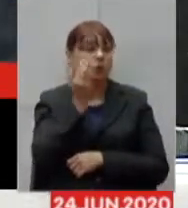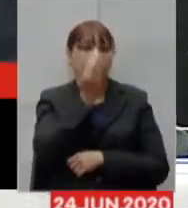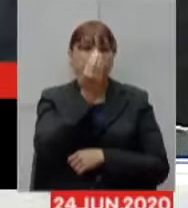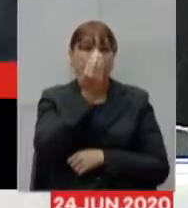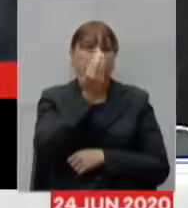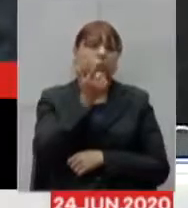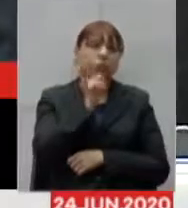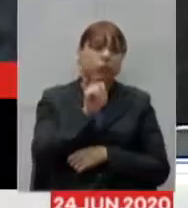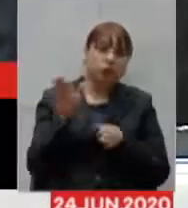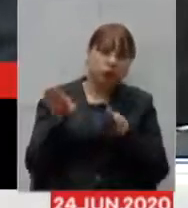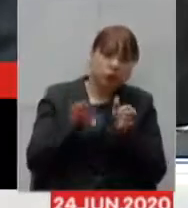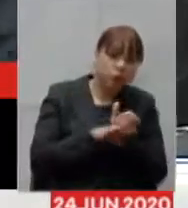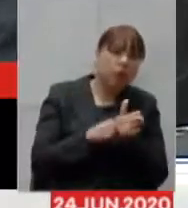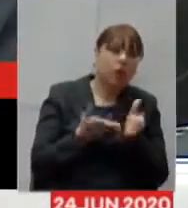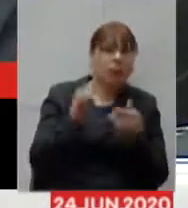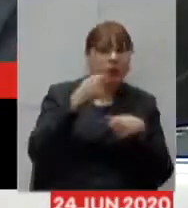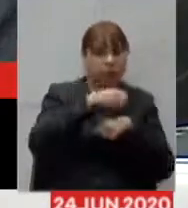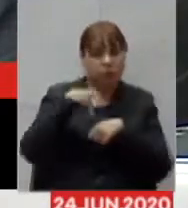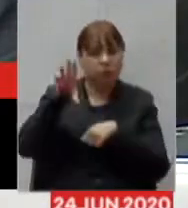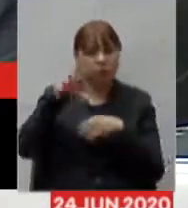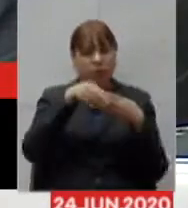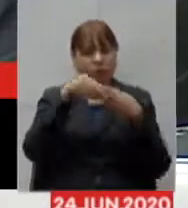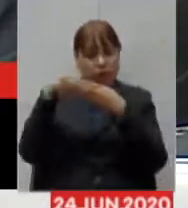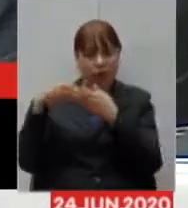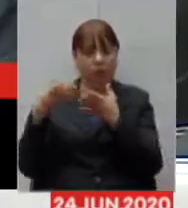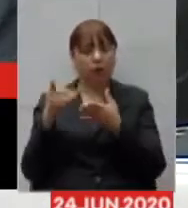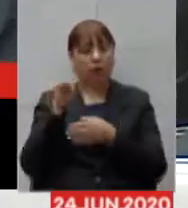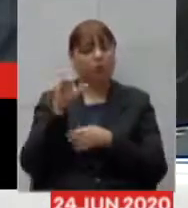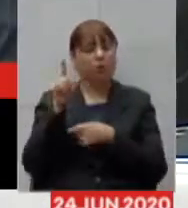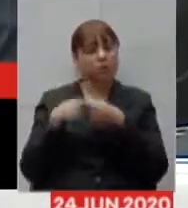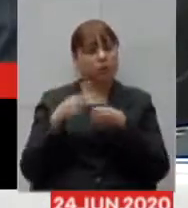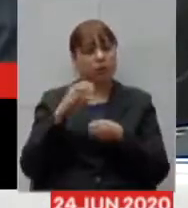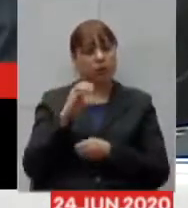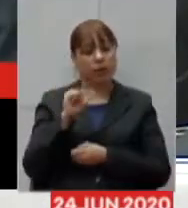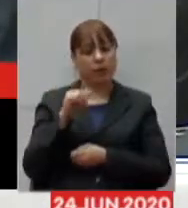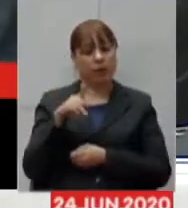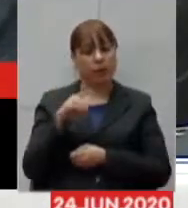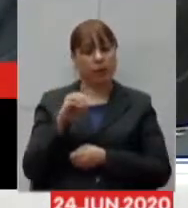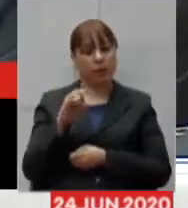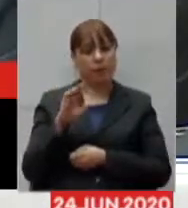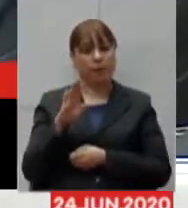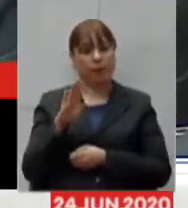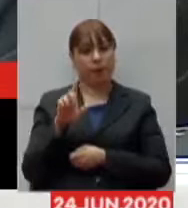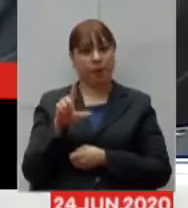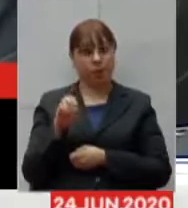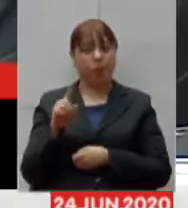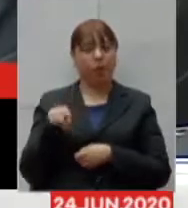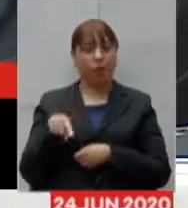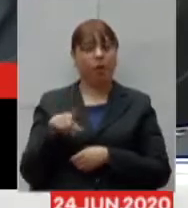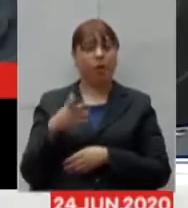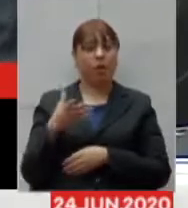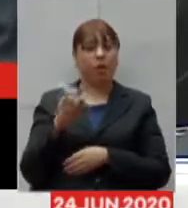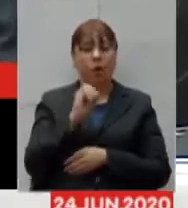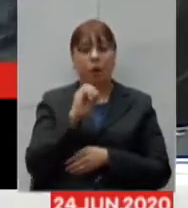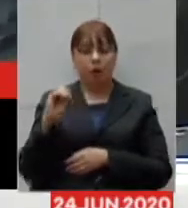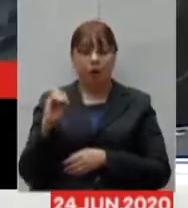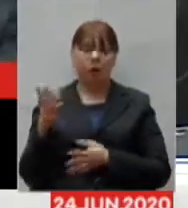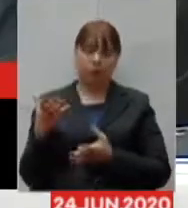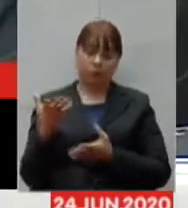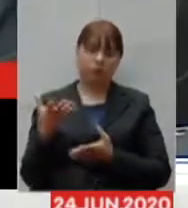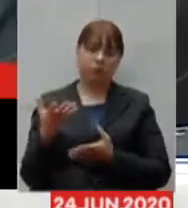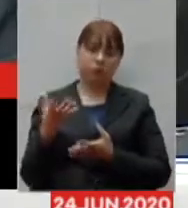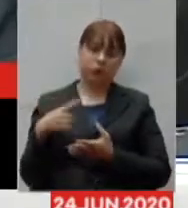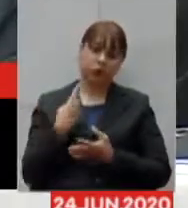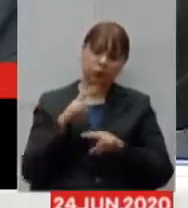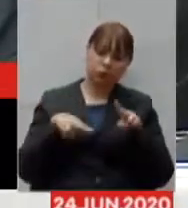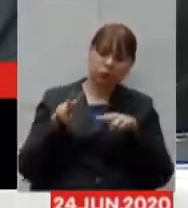chegando nós encaminharmos então Campo Belo faz parte da macro oeste e nós estamos avaliando